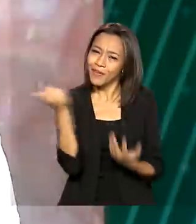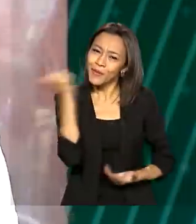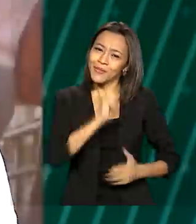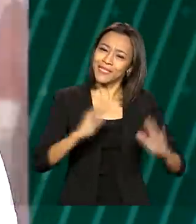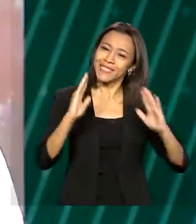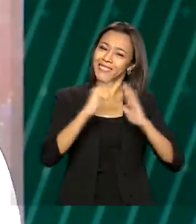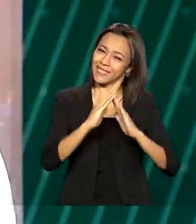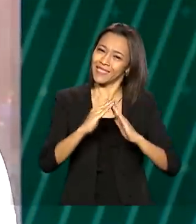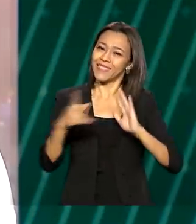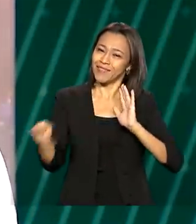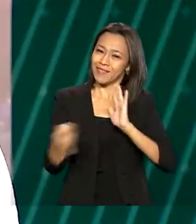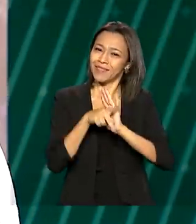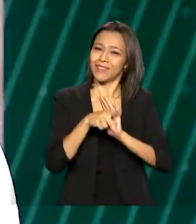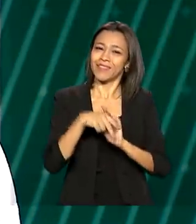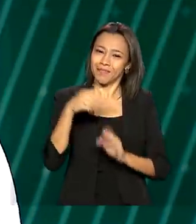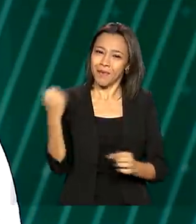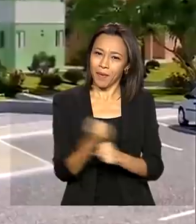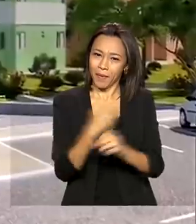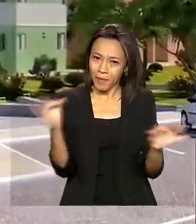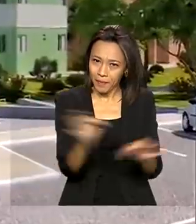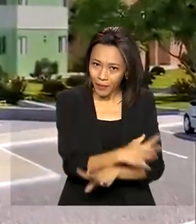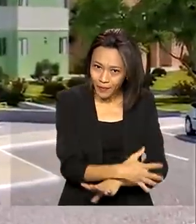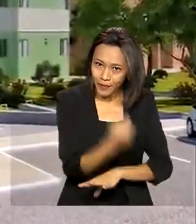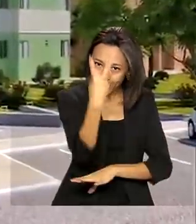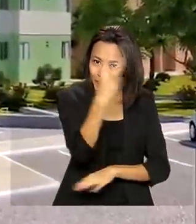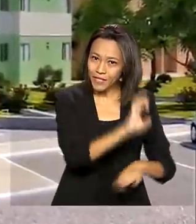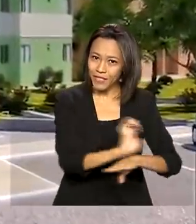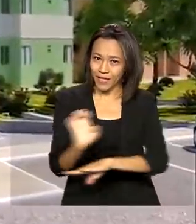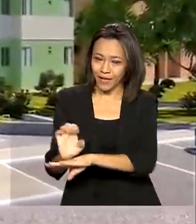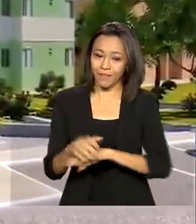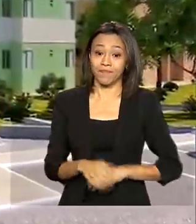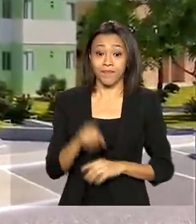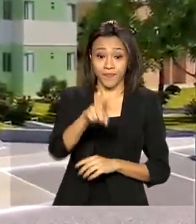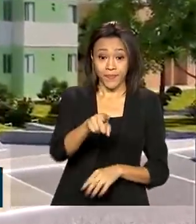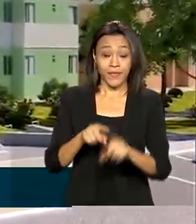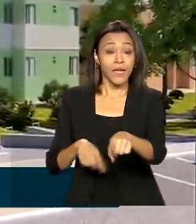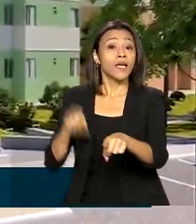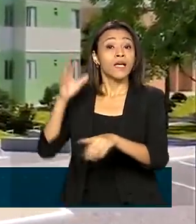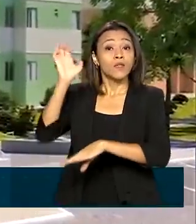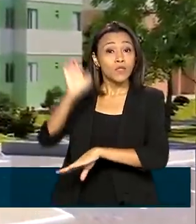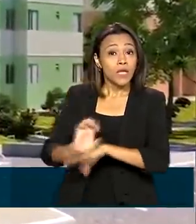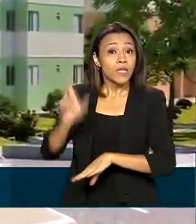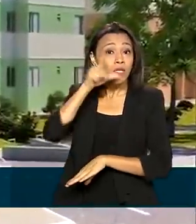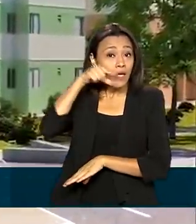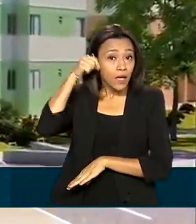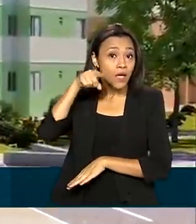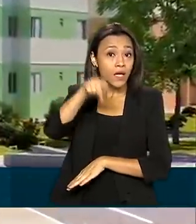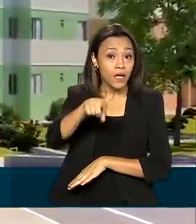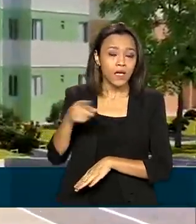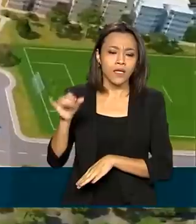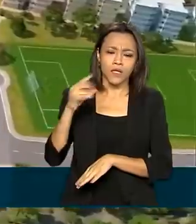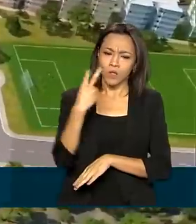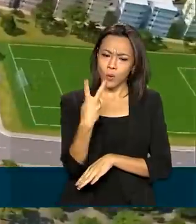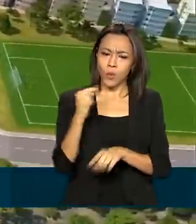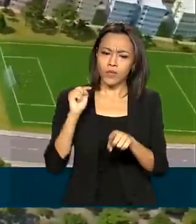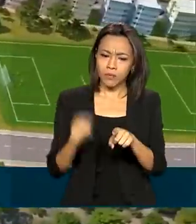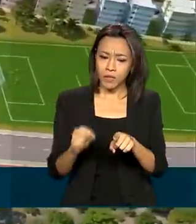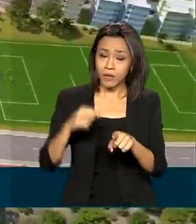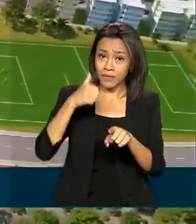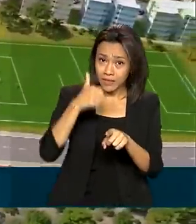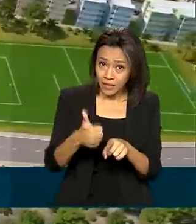casas nos dois estados. Em Maceió, foi autorizada a construção de 2.160